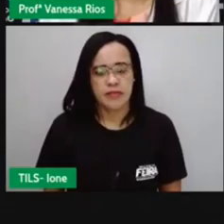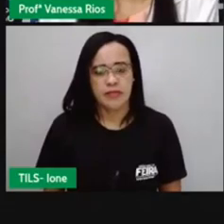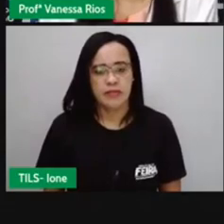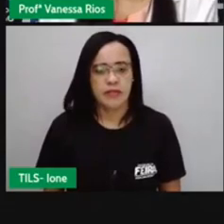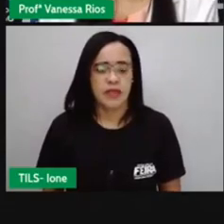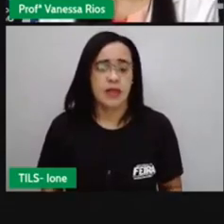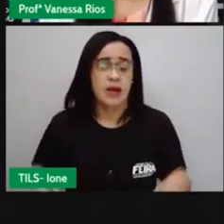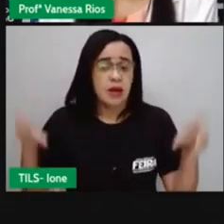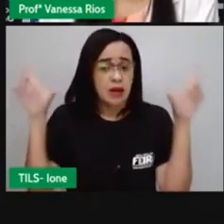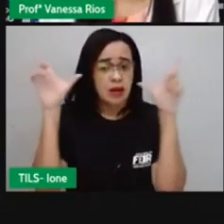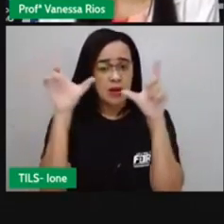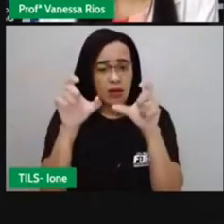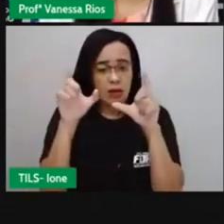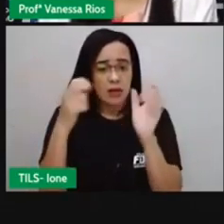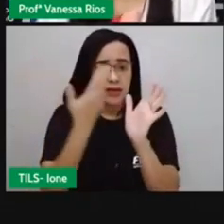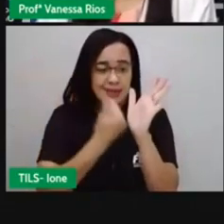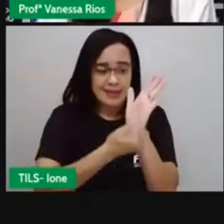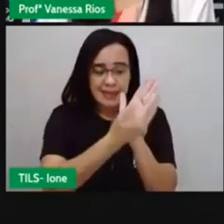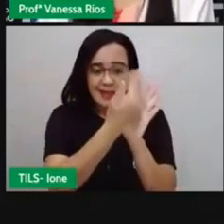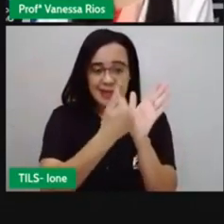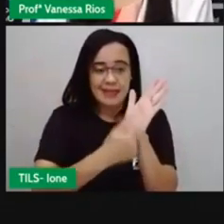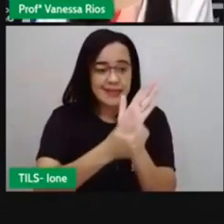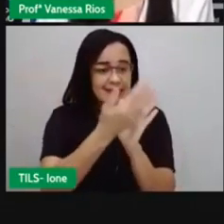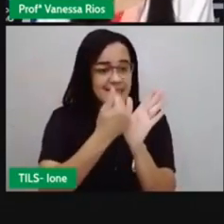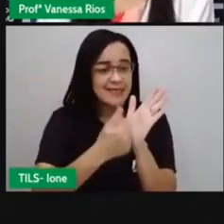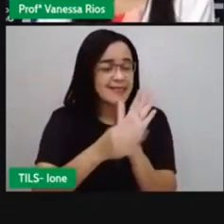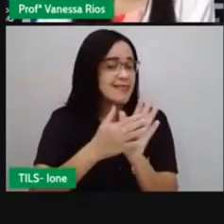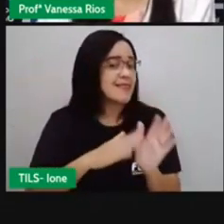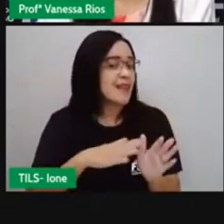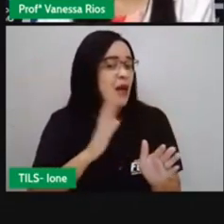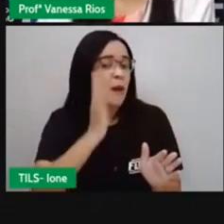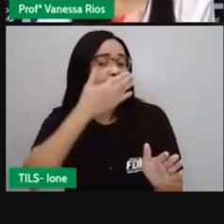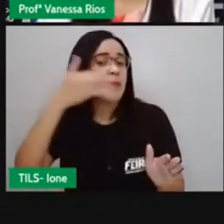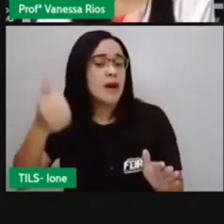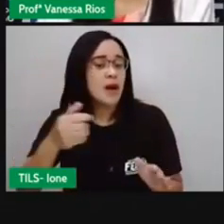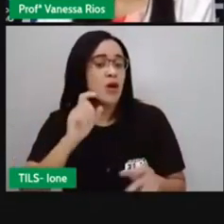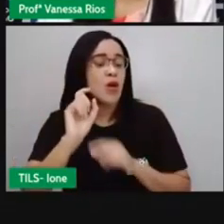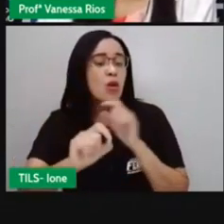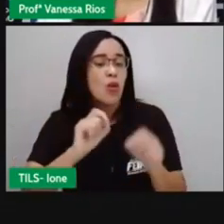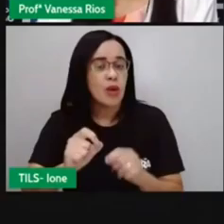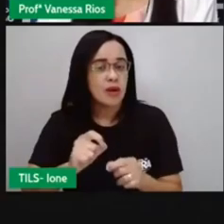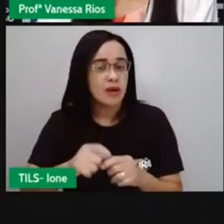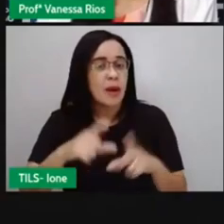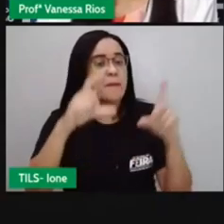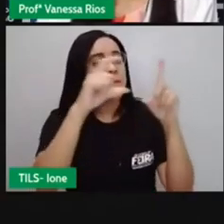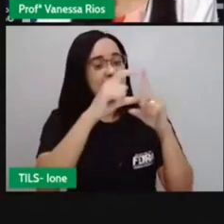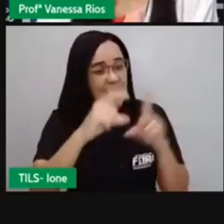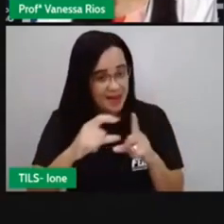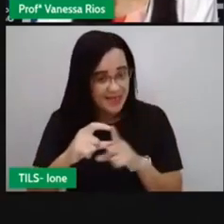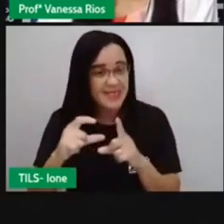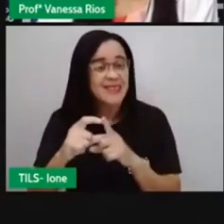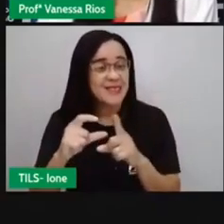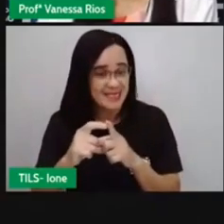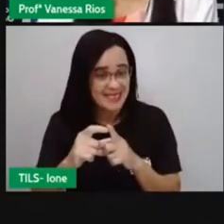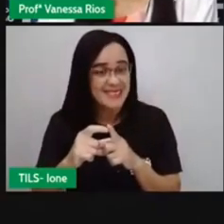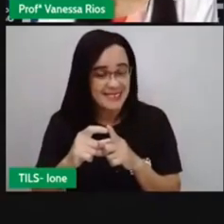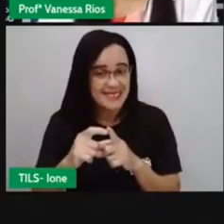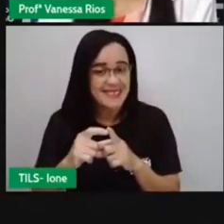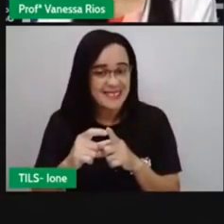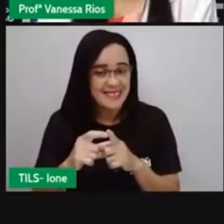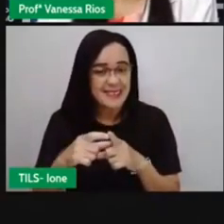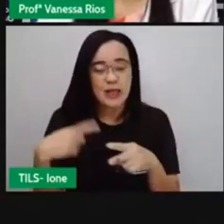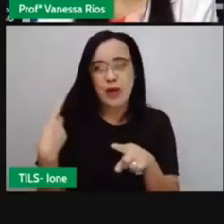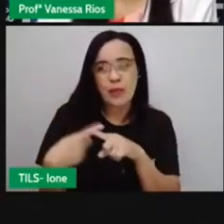Uma imagem vale mais que mil palavras. Olha só que frase, né? Que faz a gente